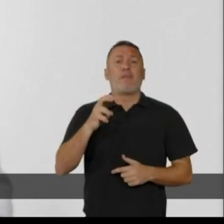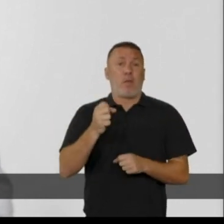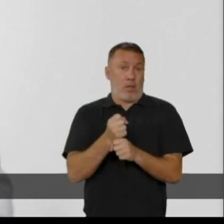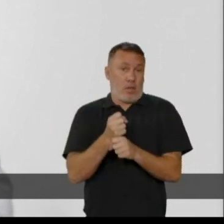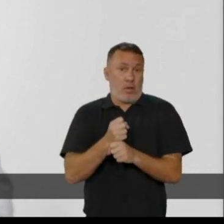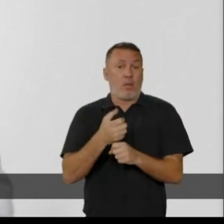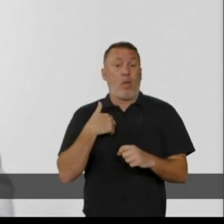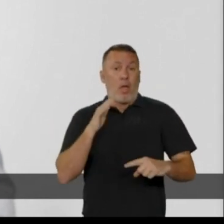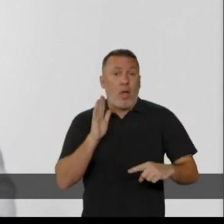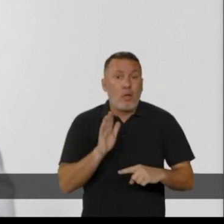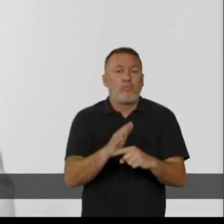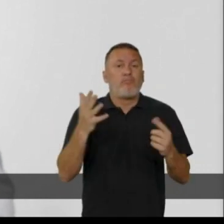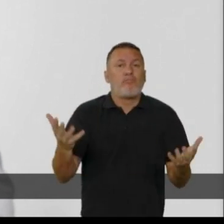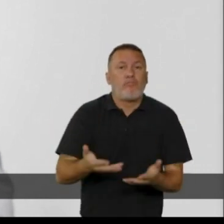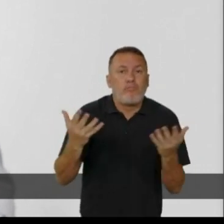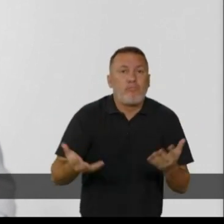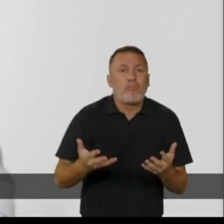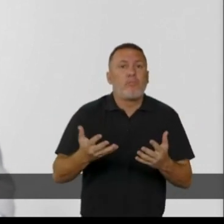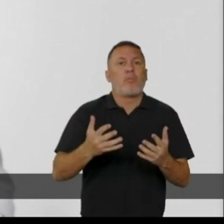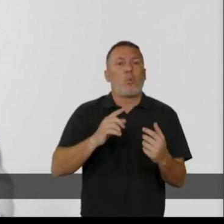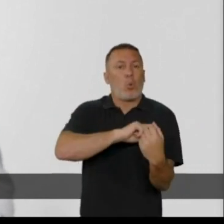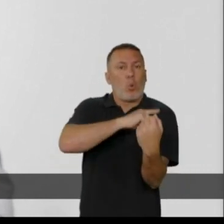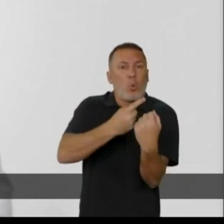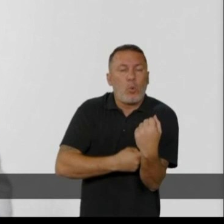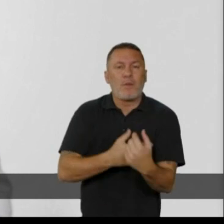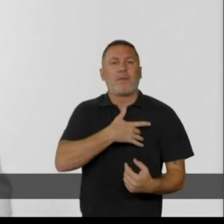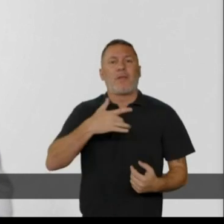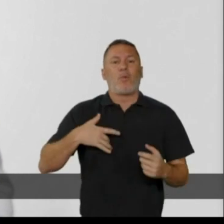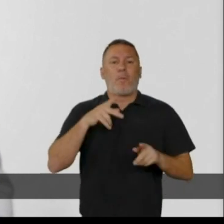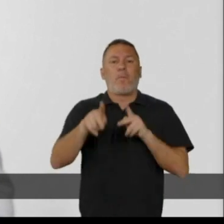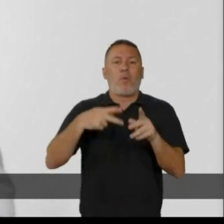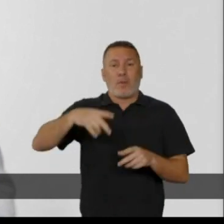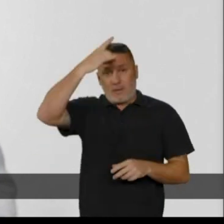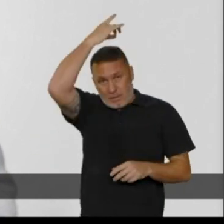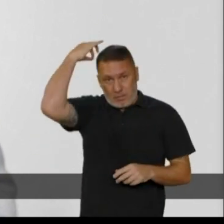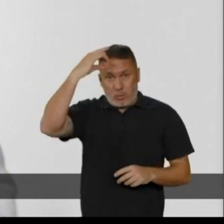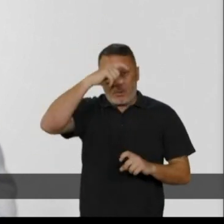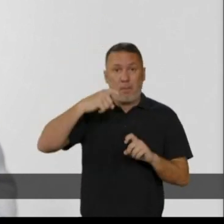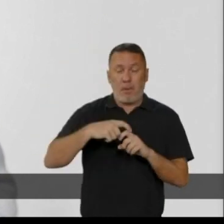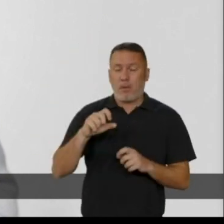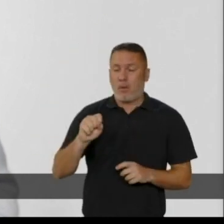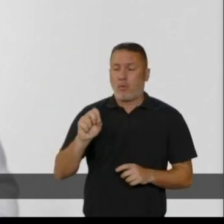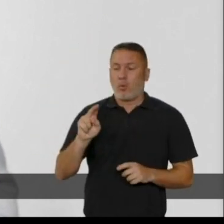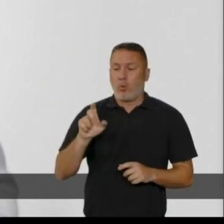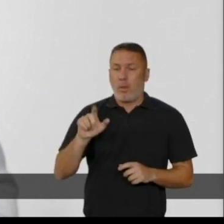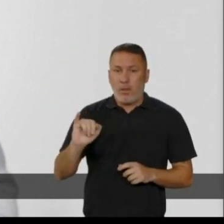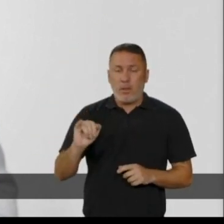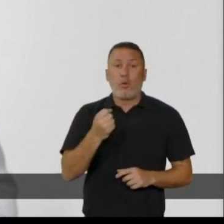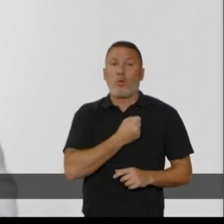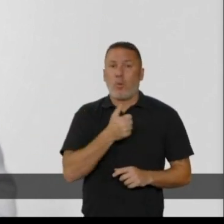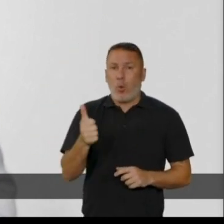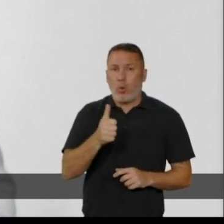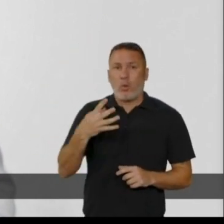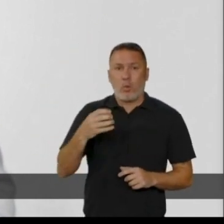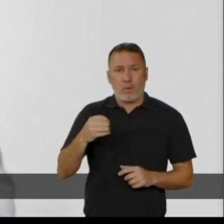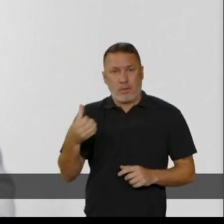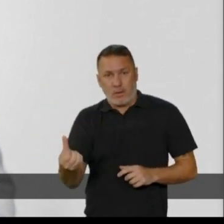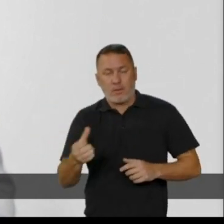de 25 anos de atuação, quero ajudar a promover e a lutar pela saúde dos capixabas. Doutora Sueli,